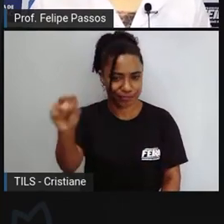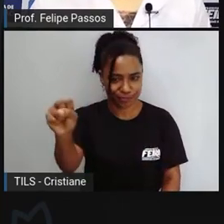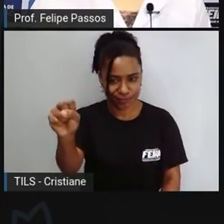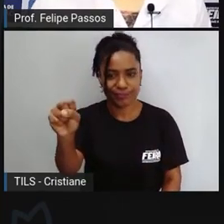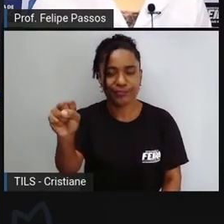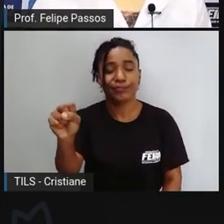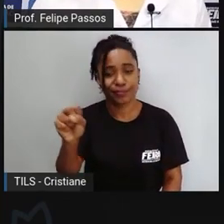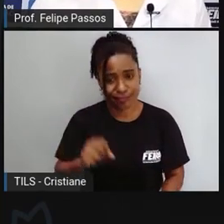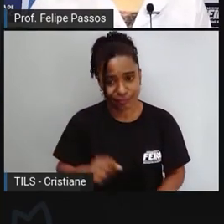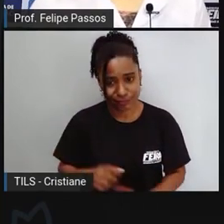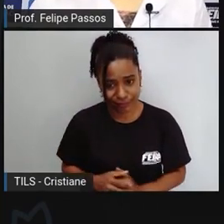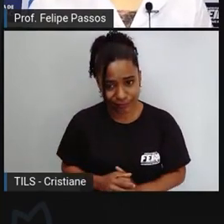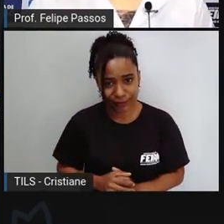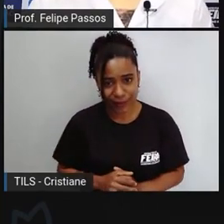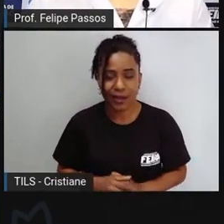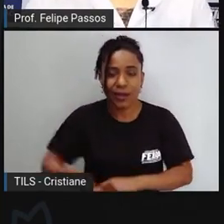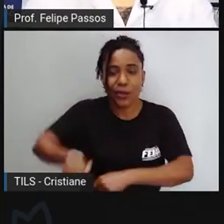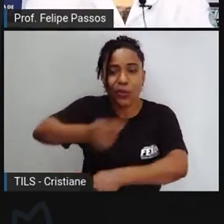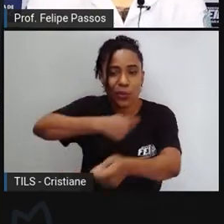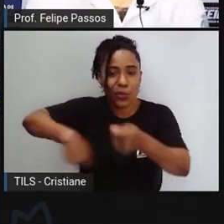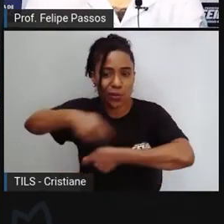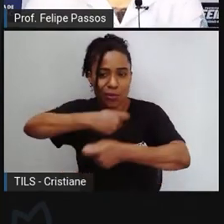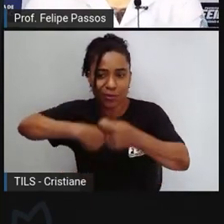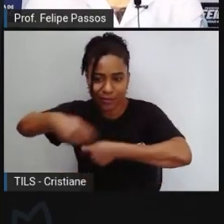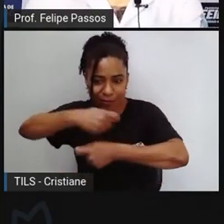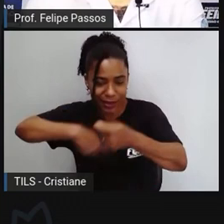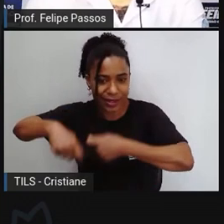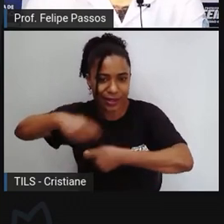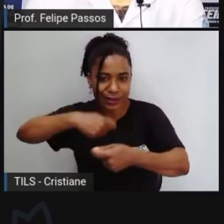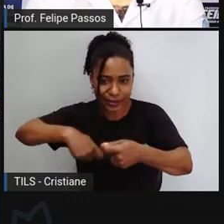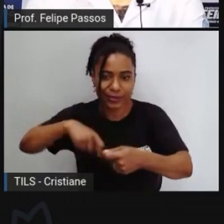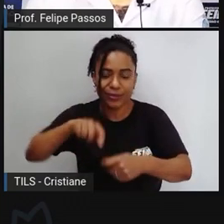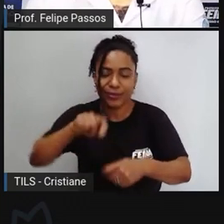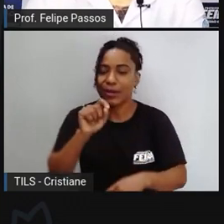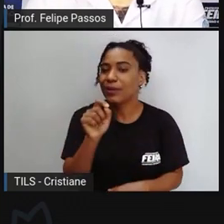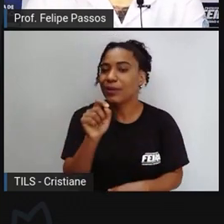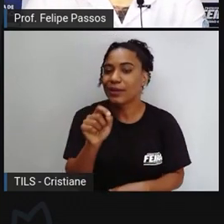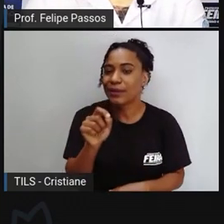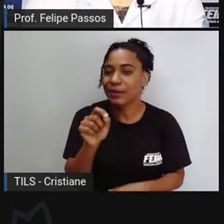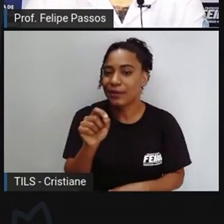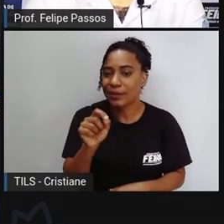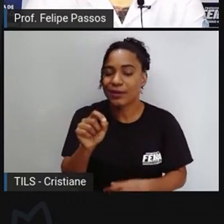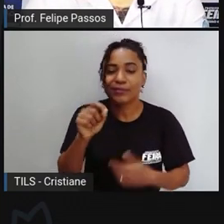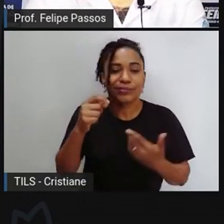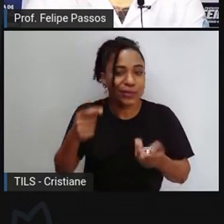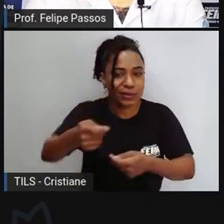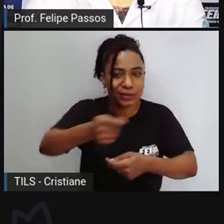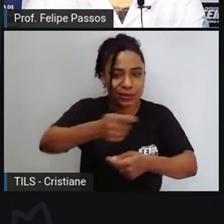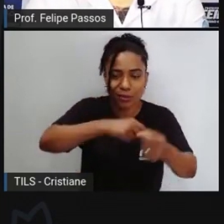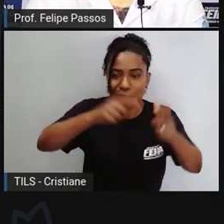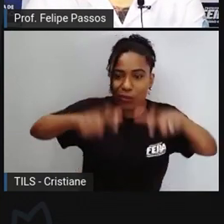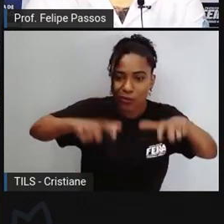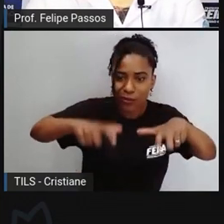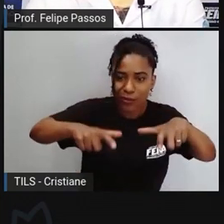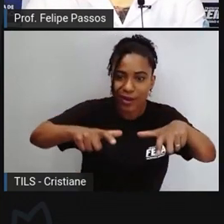da consequência ambiental de um local